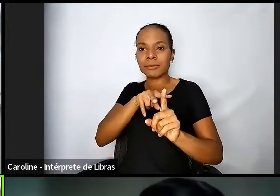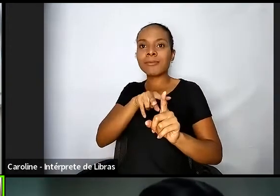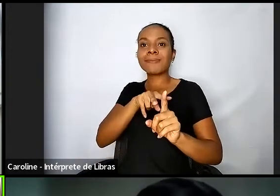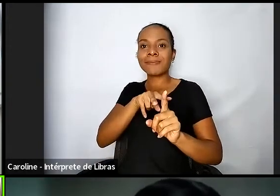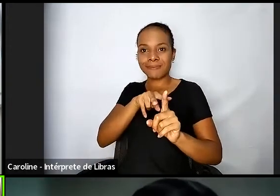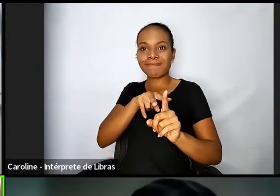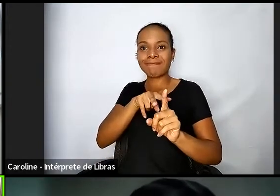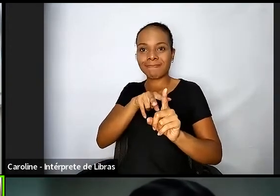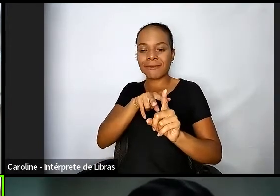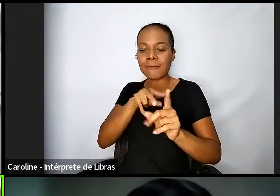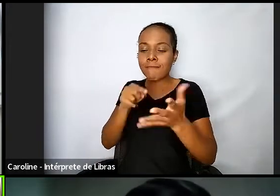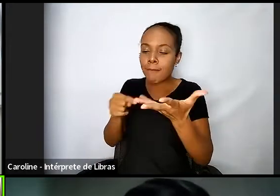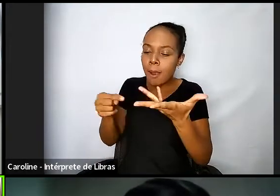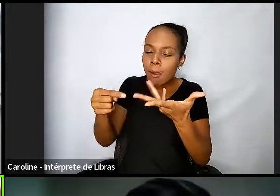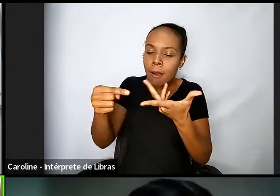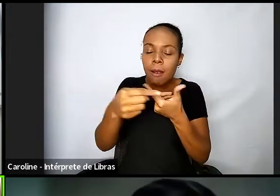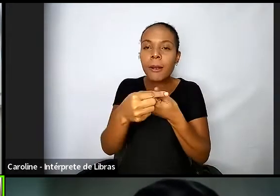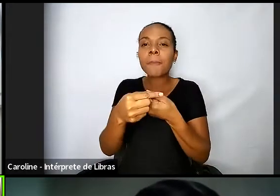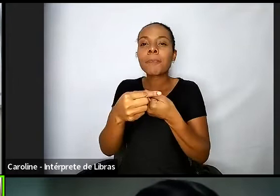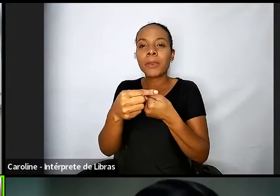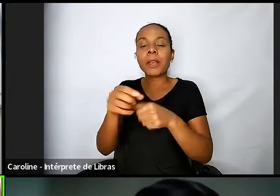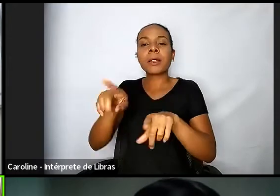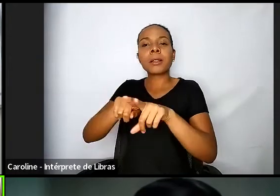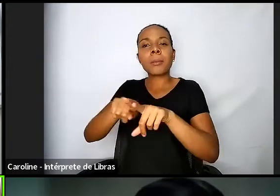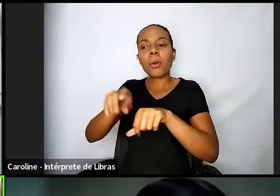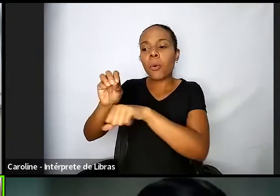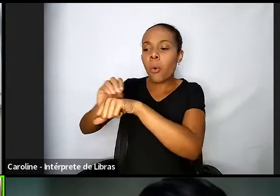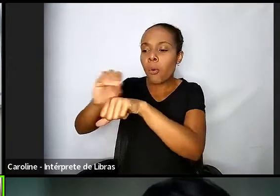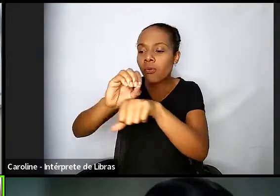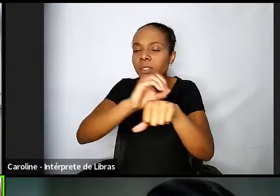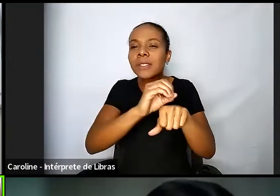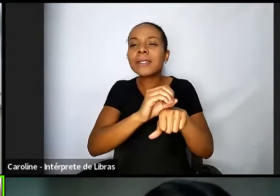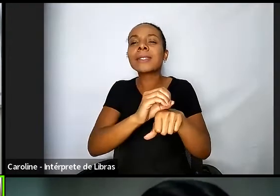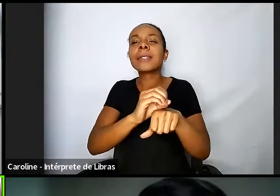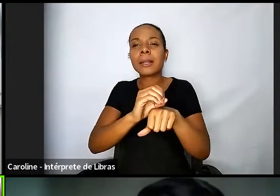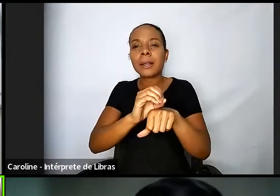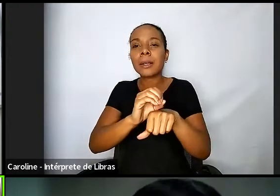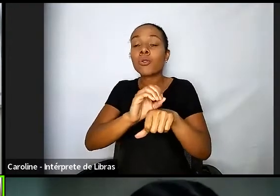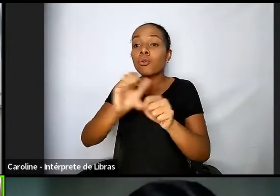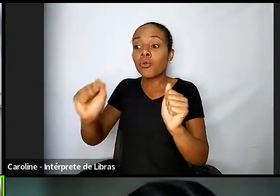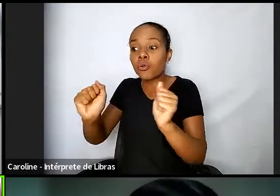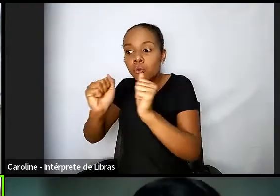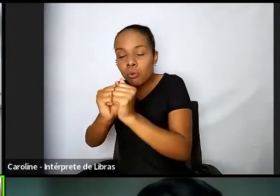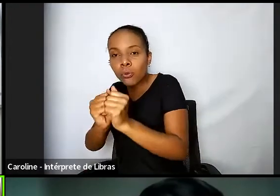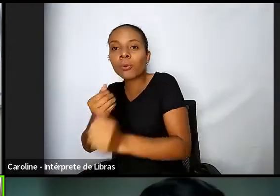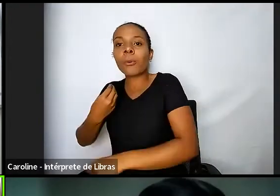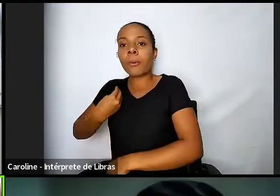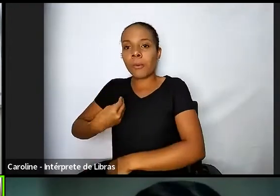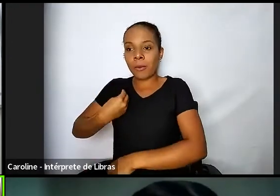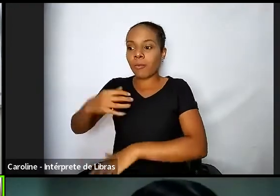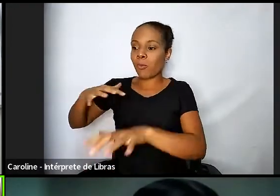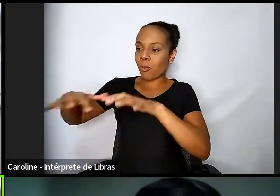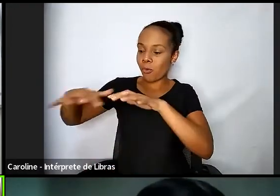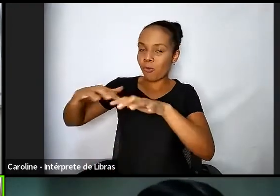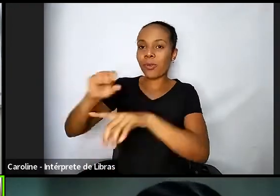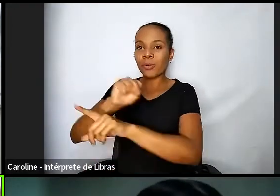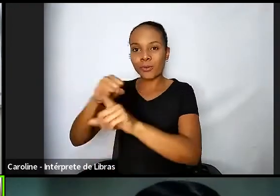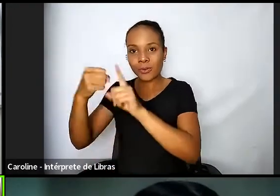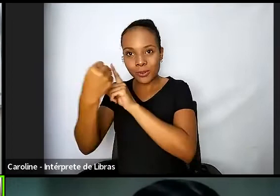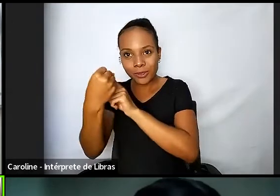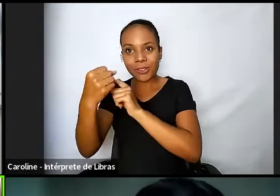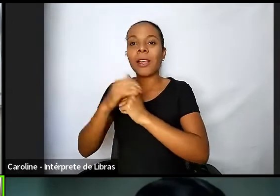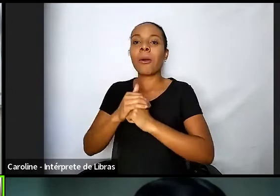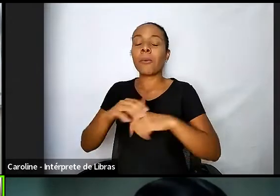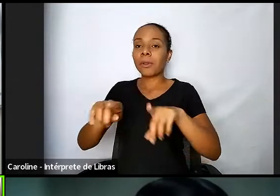construídas com participação do movimento social com atores do sistema de